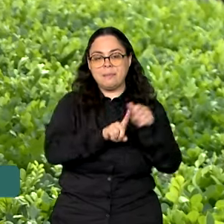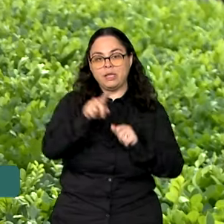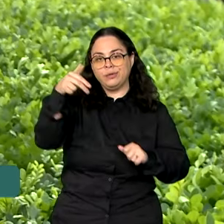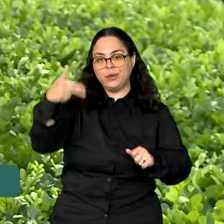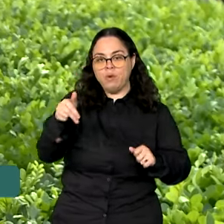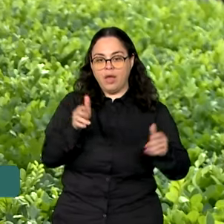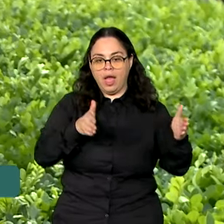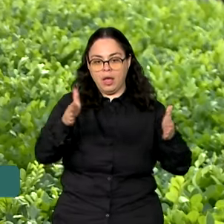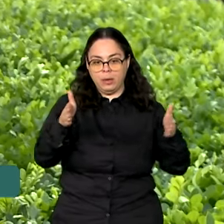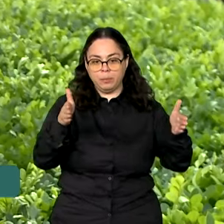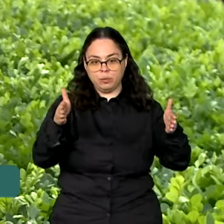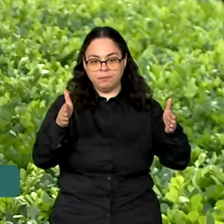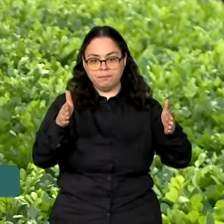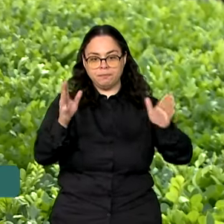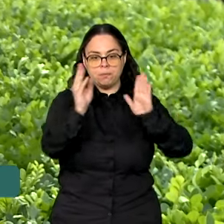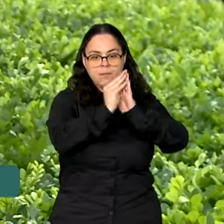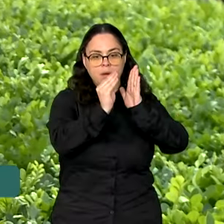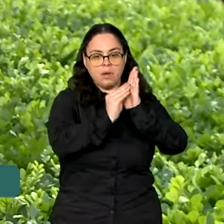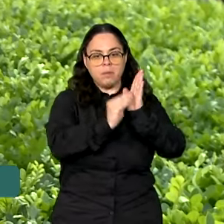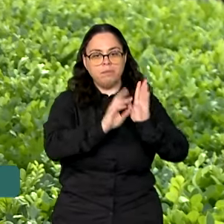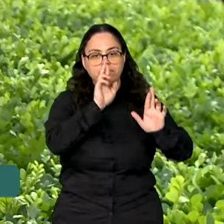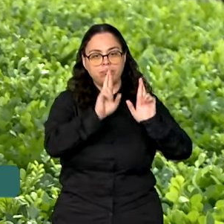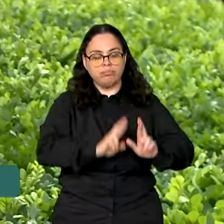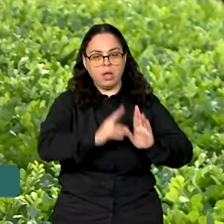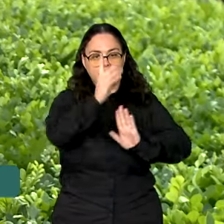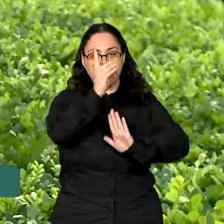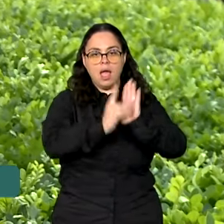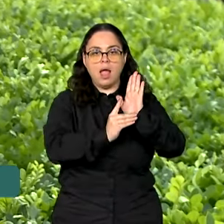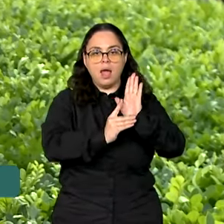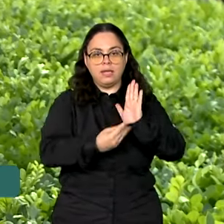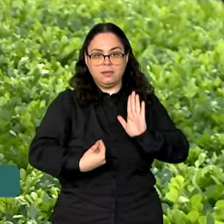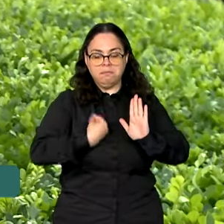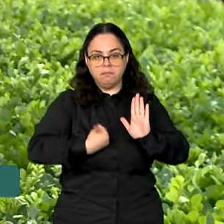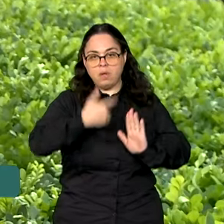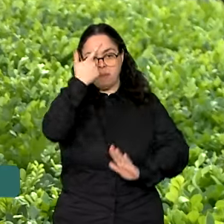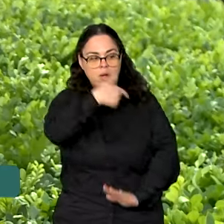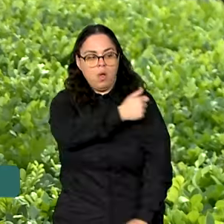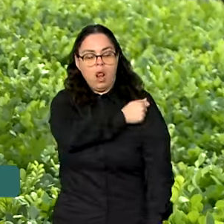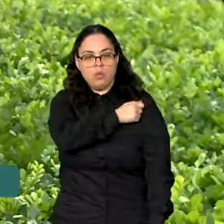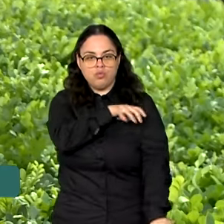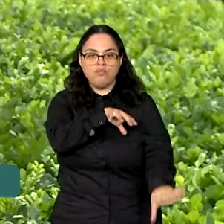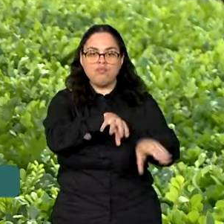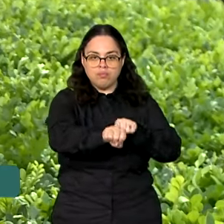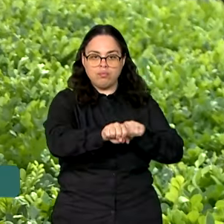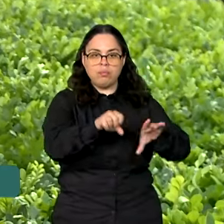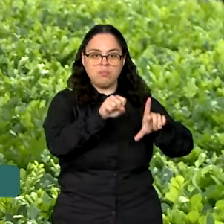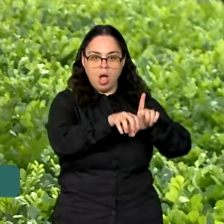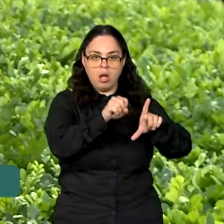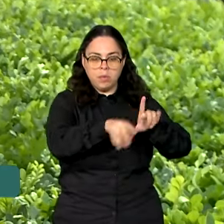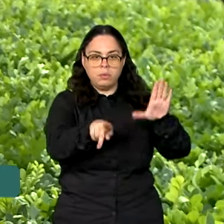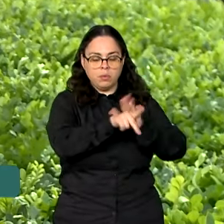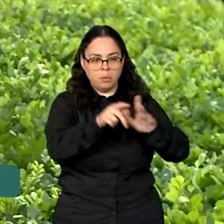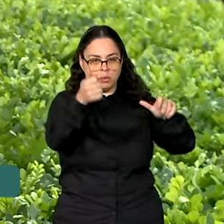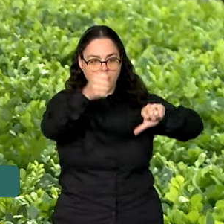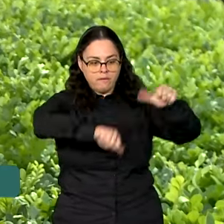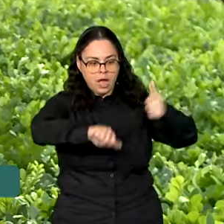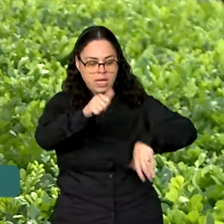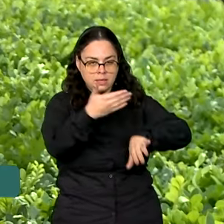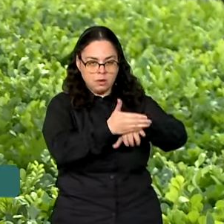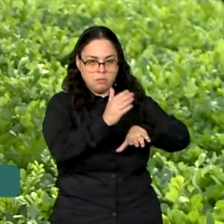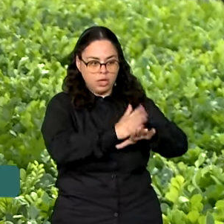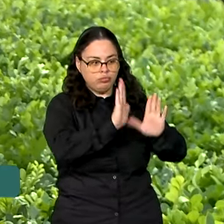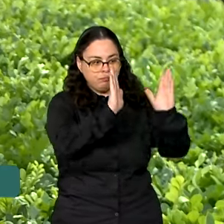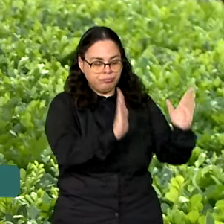novembro. O preenchimento da declaração da existência de estudantes habilitados para avaliação prática,